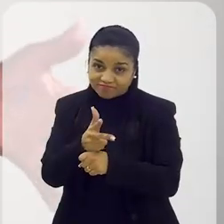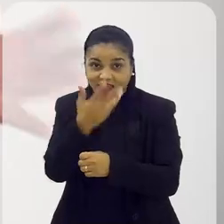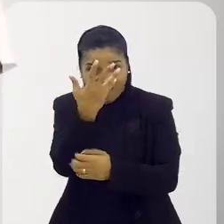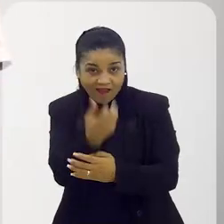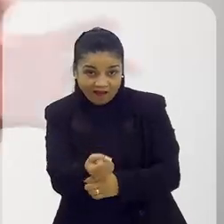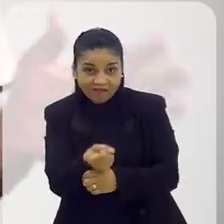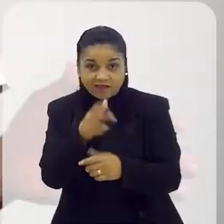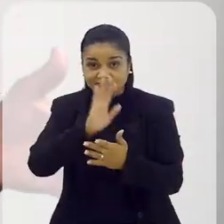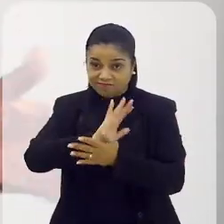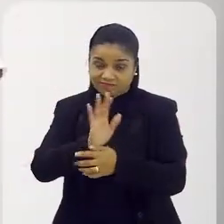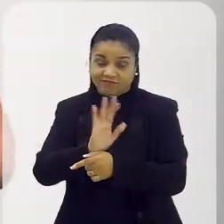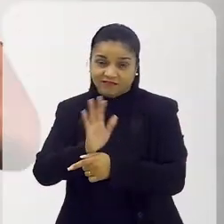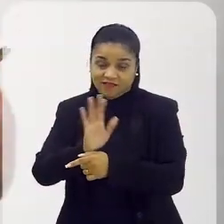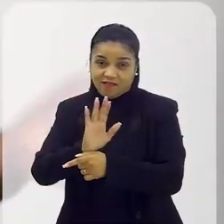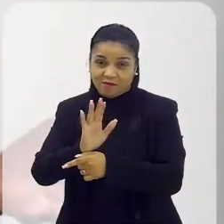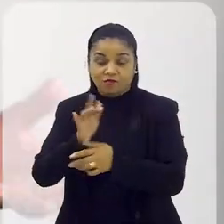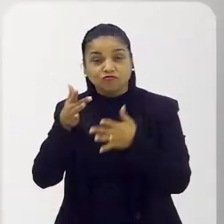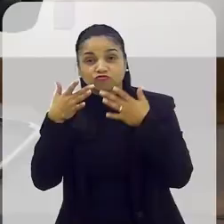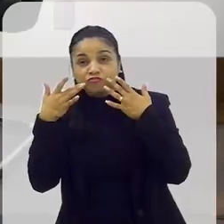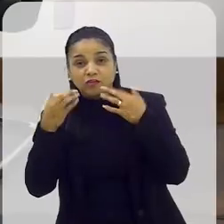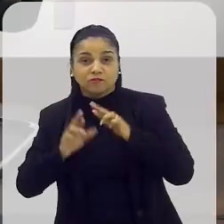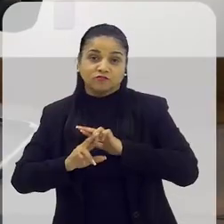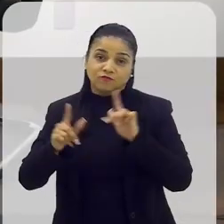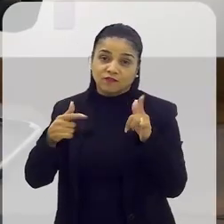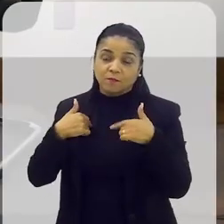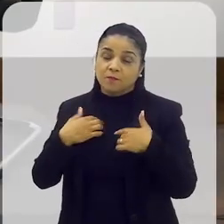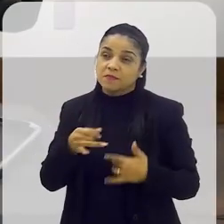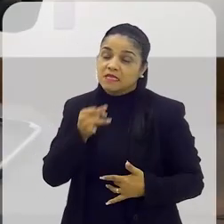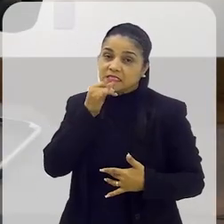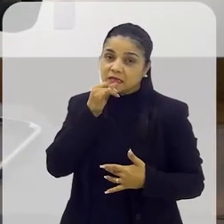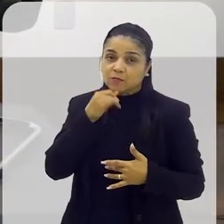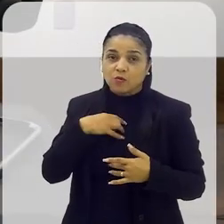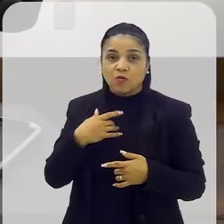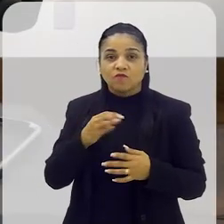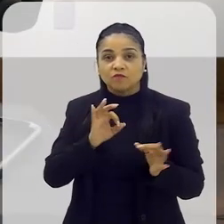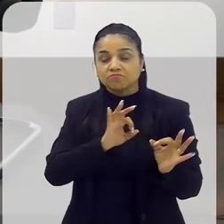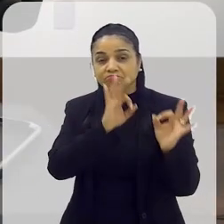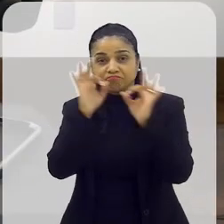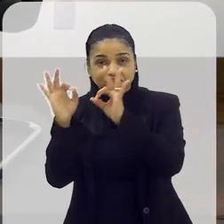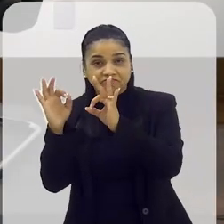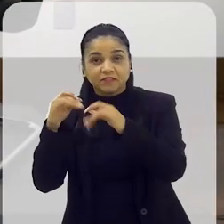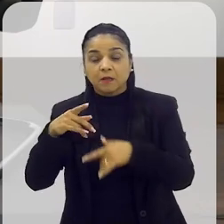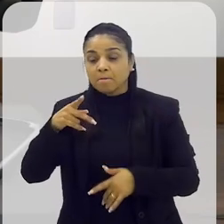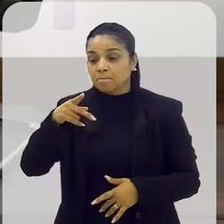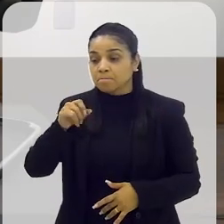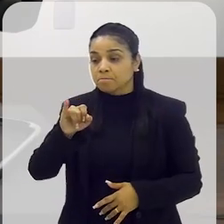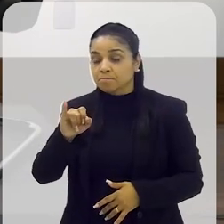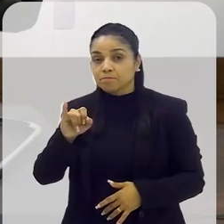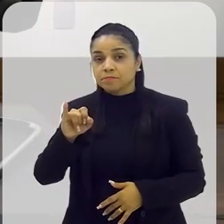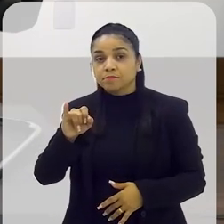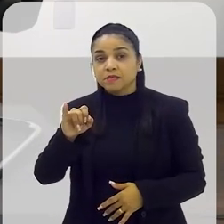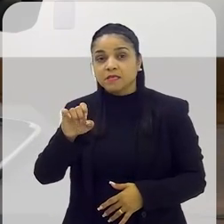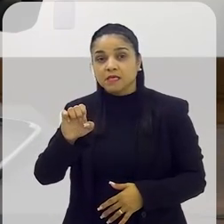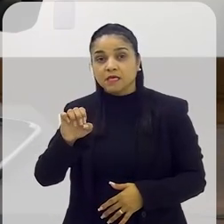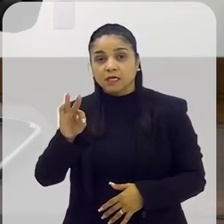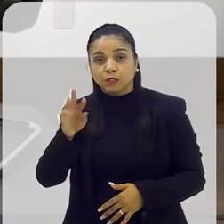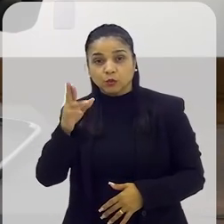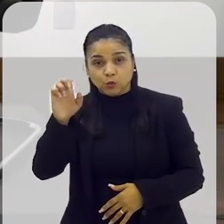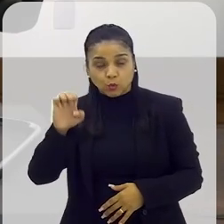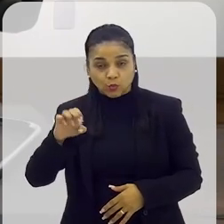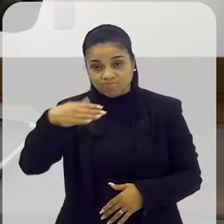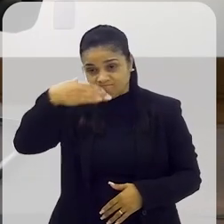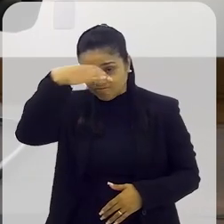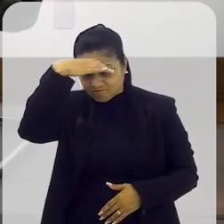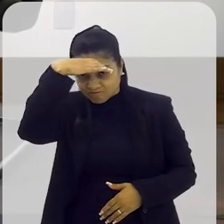exemplo. Aquela Lígia Sato, por exemplo, aquilo já não é mais. Por exemplo, eu fui assistir há pouco tempo o Pietro fazendo Chico Xavier